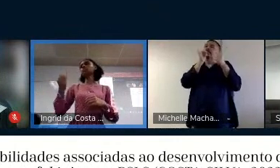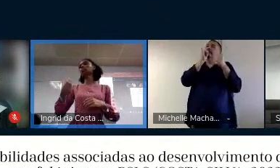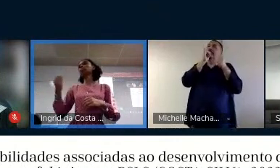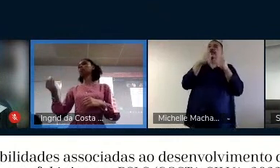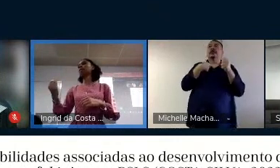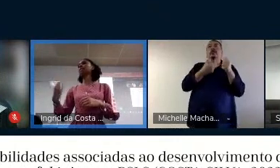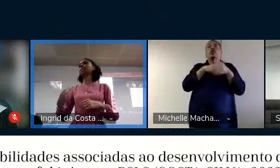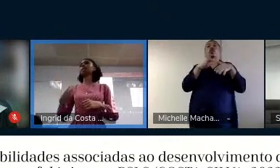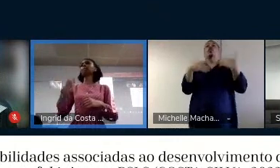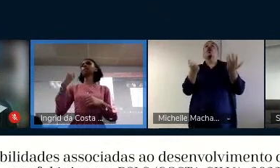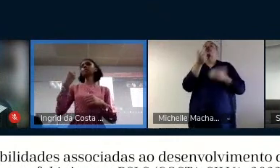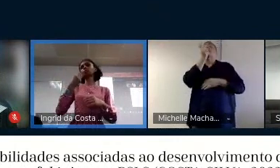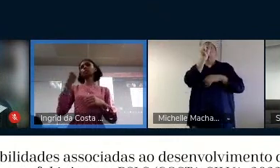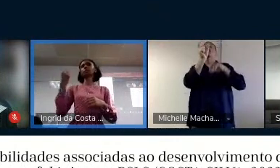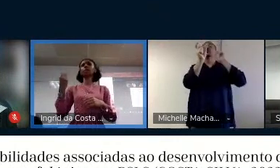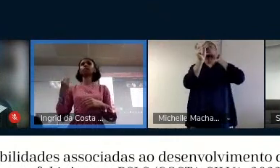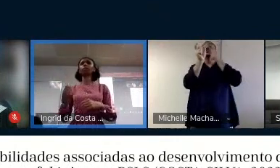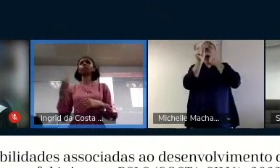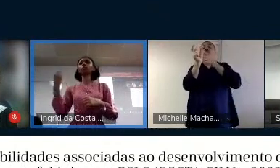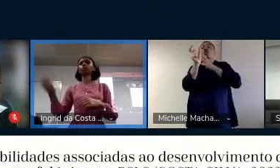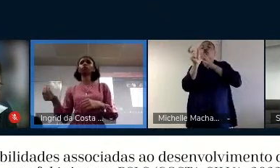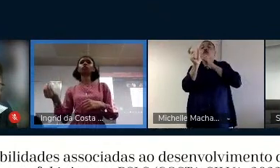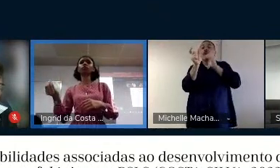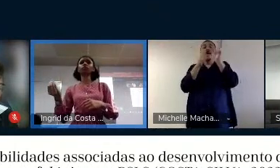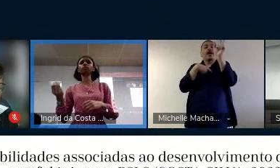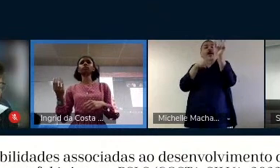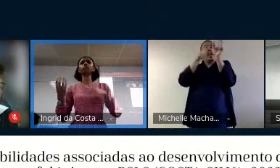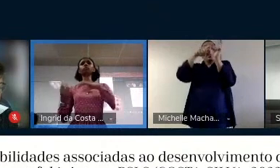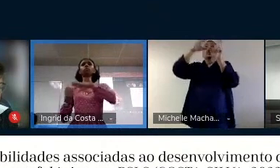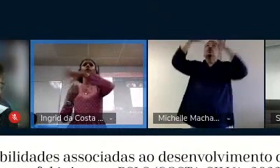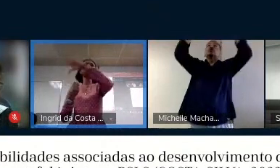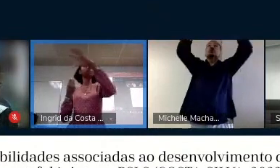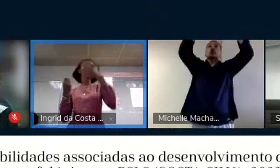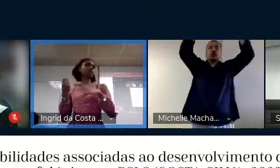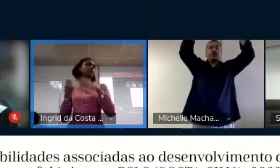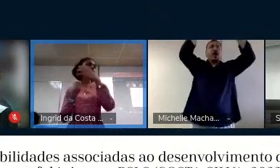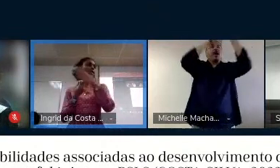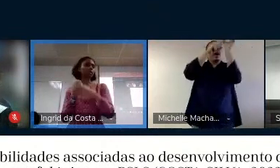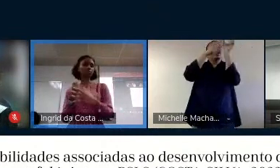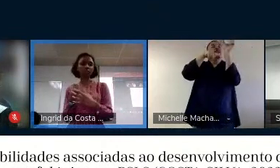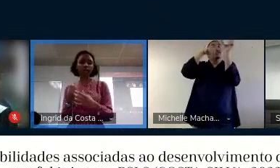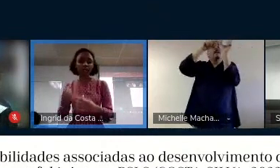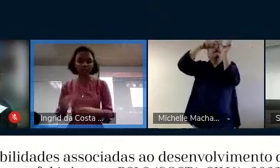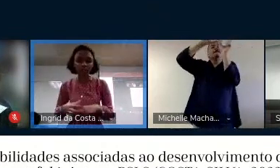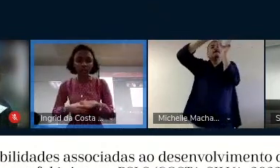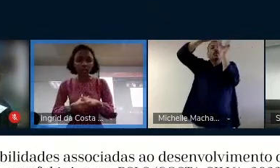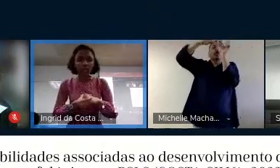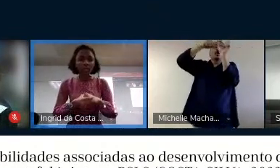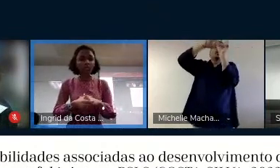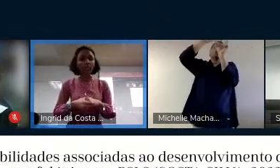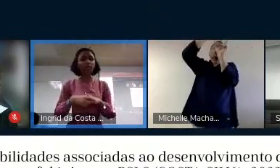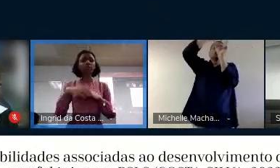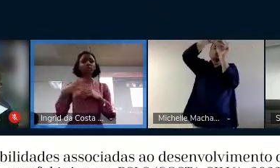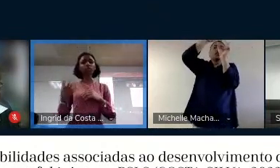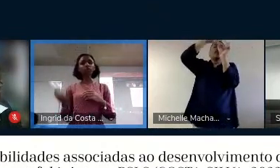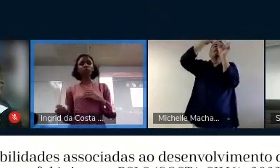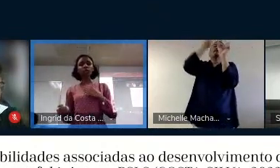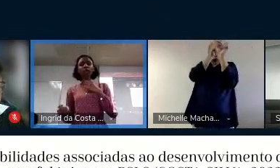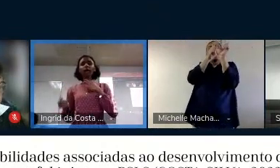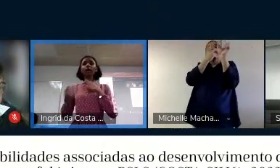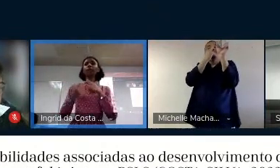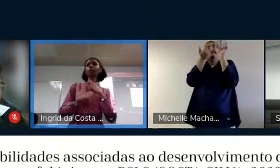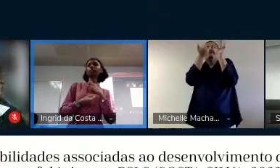que palavras os surdos conhecem que são derivadas a partir de chuva, que outras palavras derivadas têm associadas. Também,